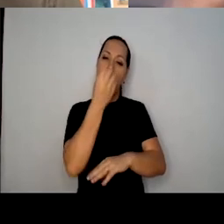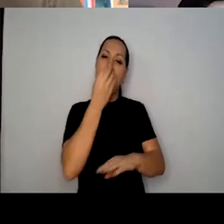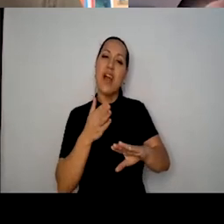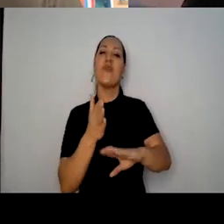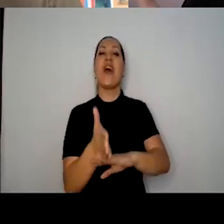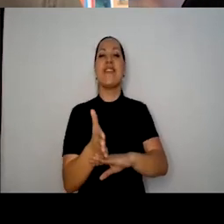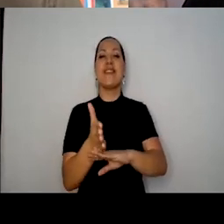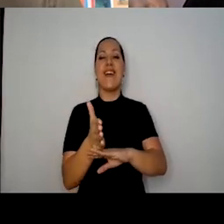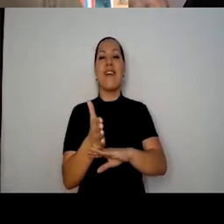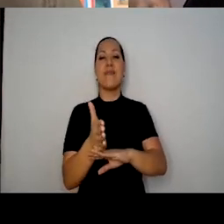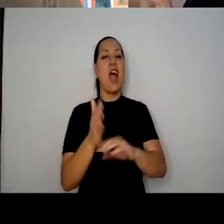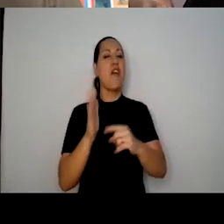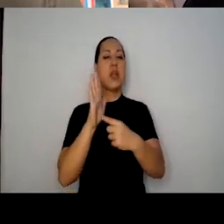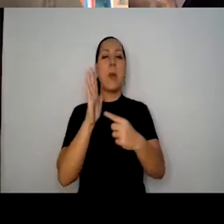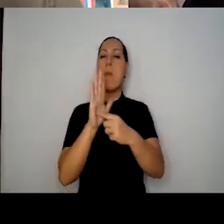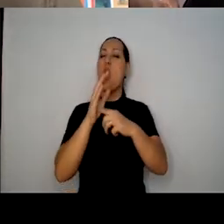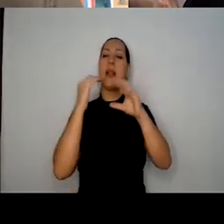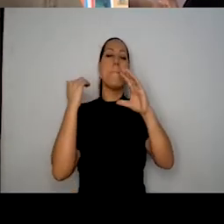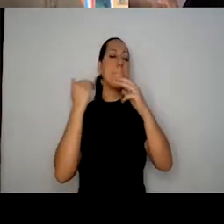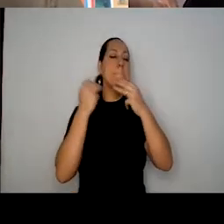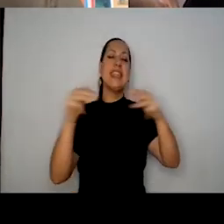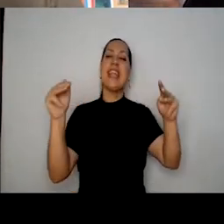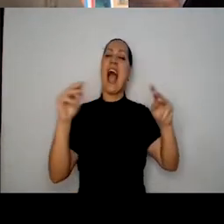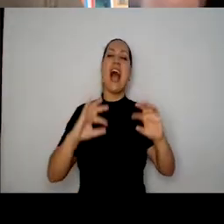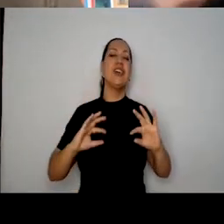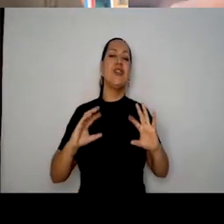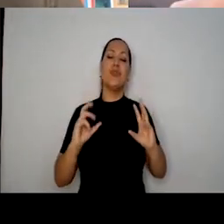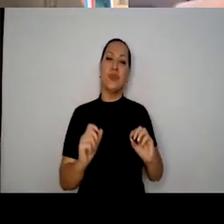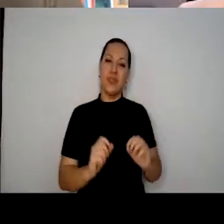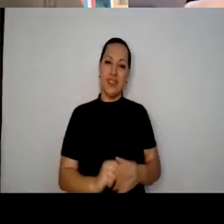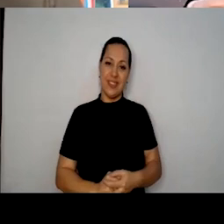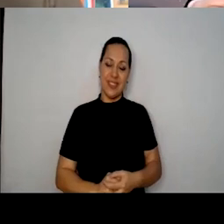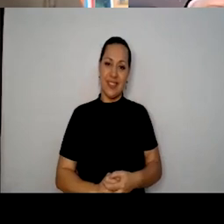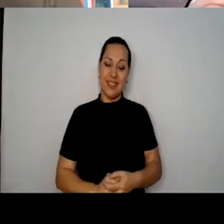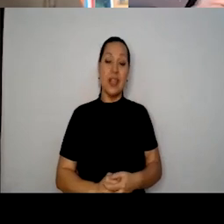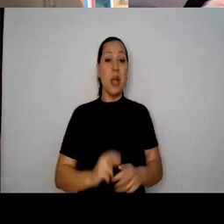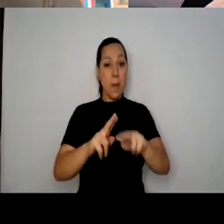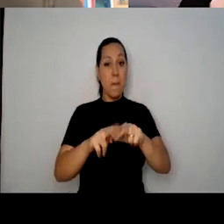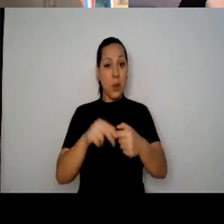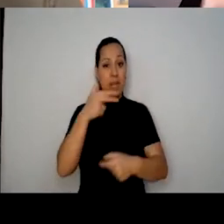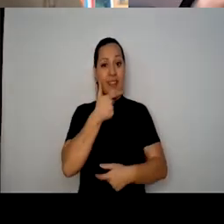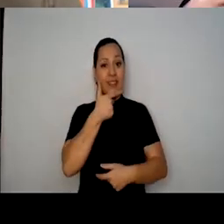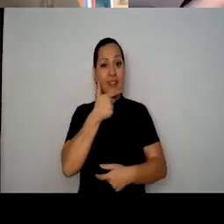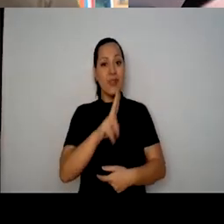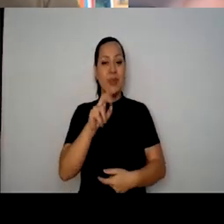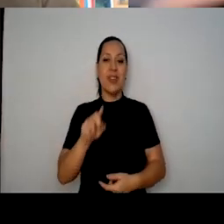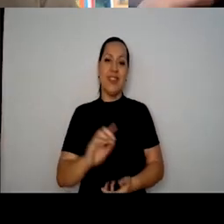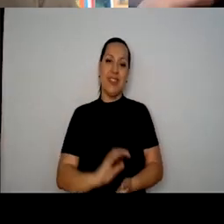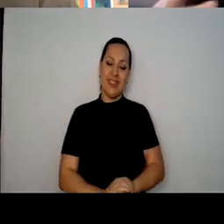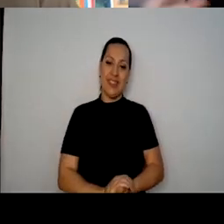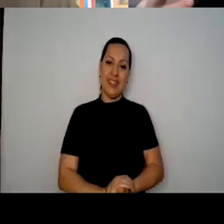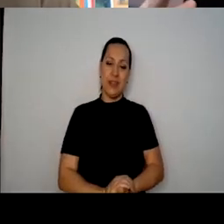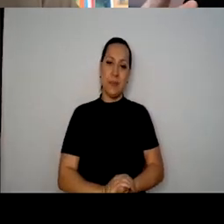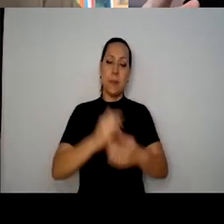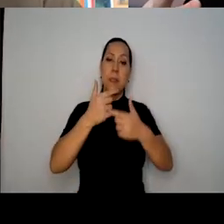com a mensagem que você quiser. Certo? É para isso que serve o riso, né? O riso, ele dilata